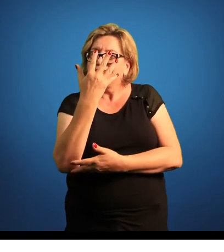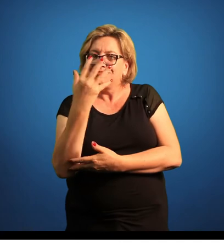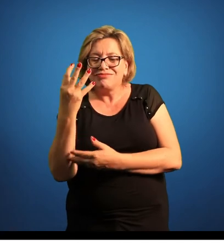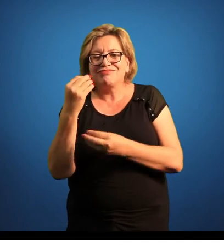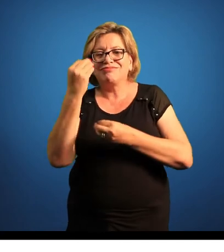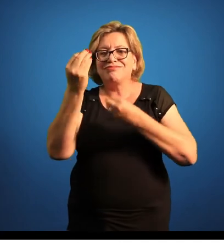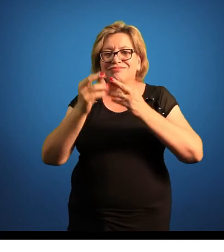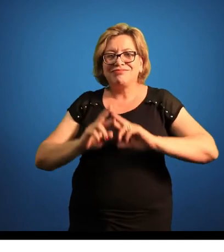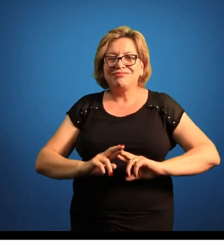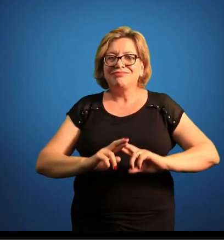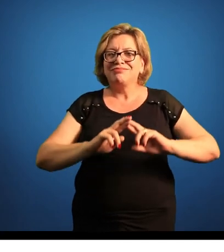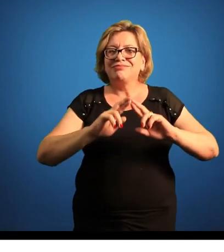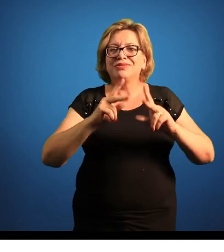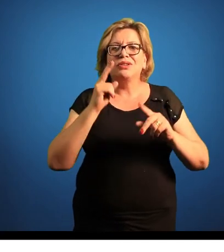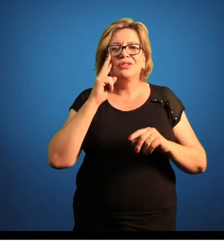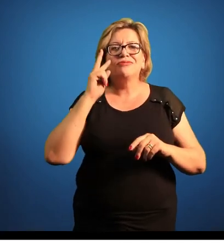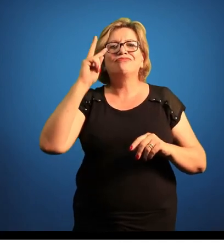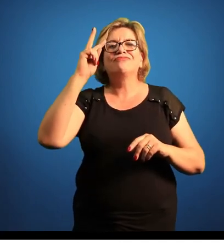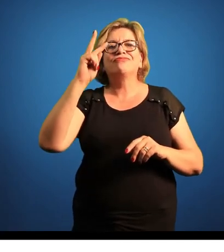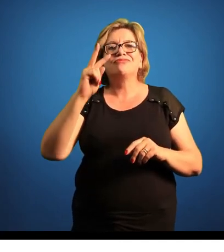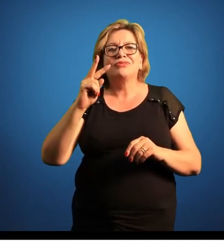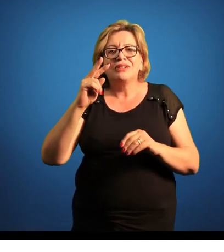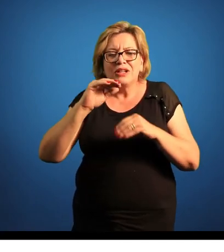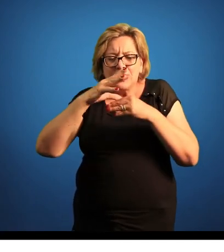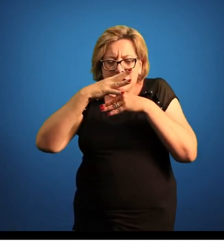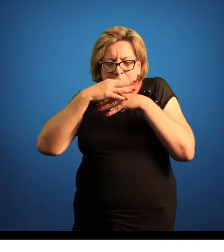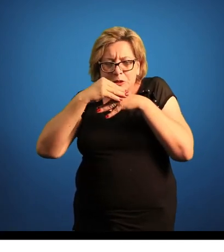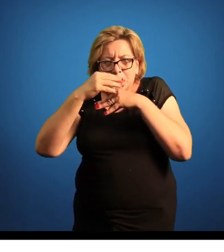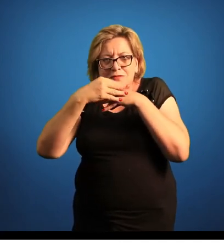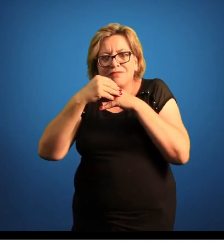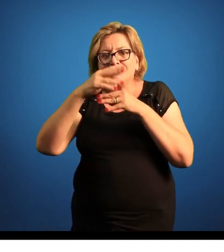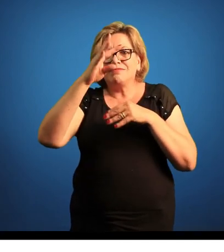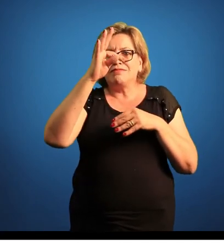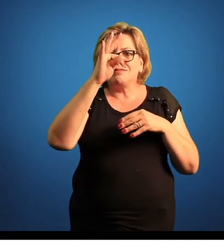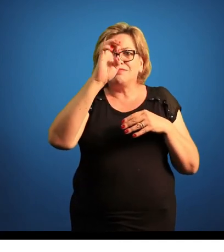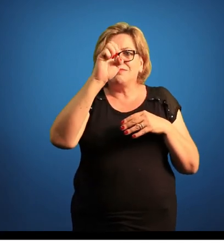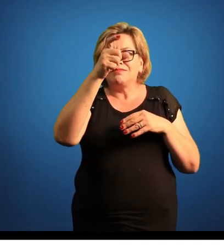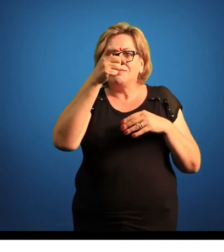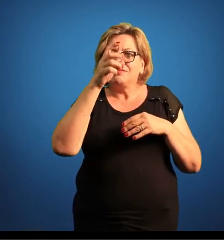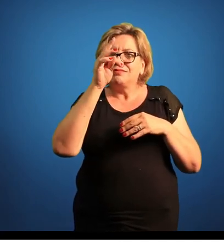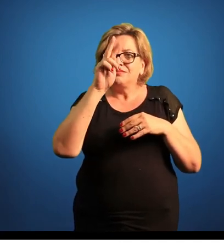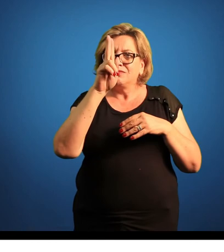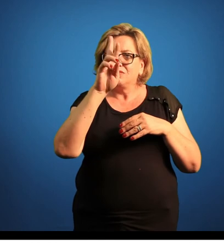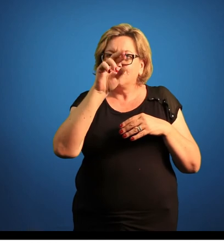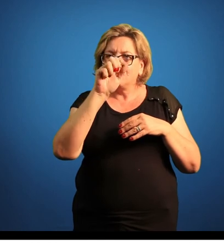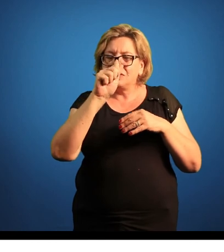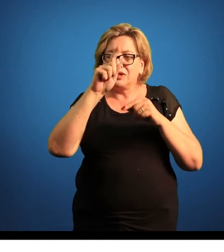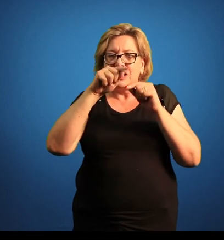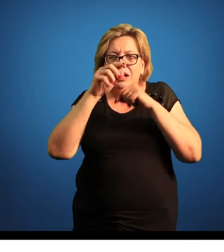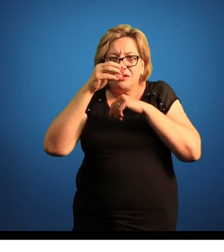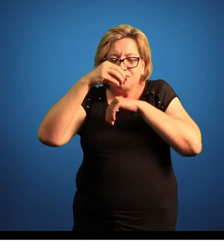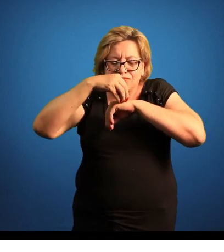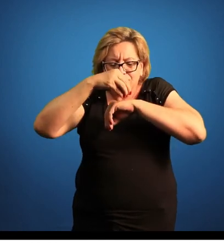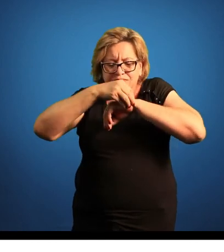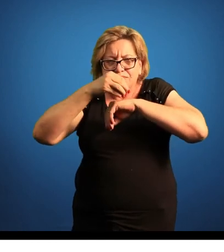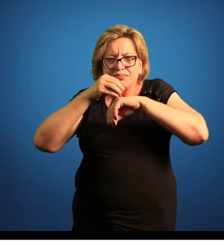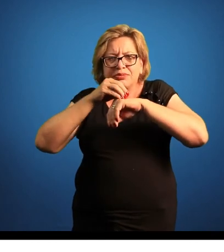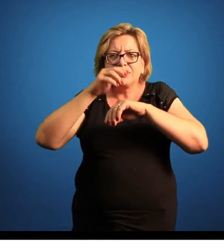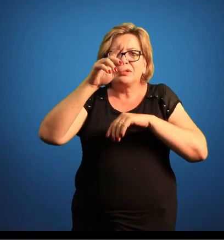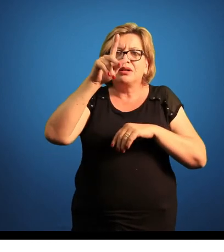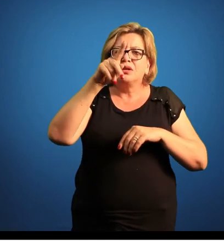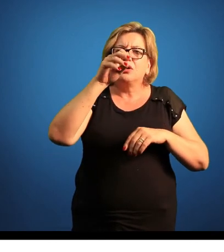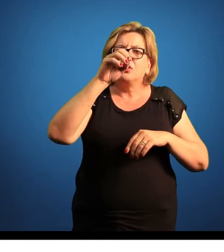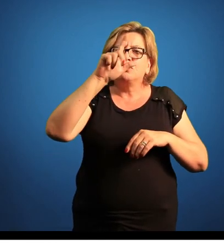né? De uma outra forma, onde o que a gente enxerga aqui como a textura desse animal, na verdade, são pólipos, né? São pequenos pólipos, né? Então,